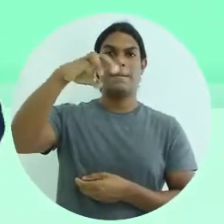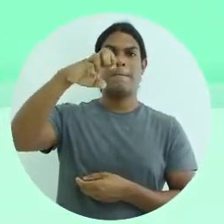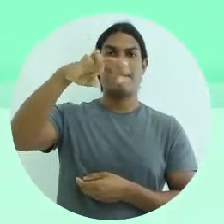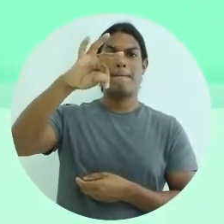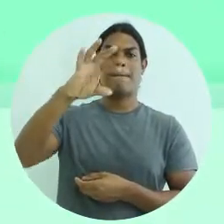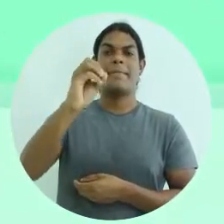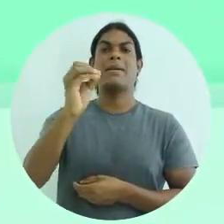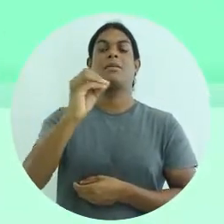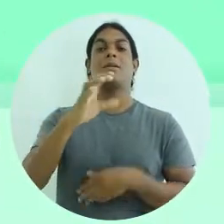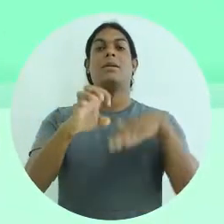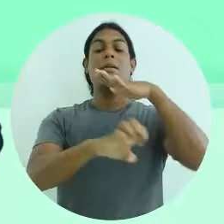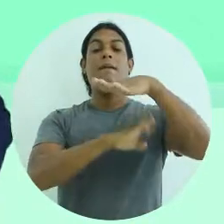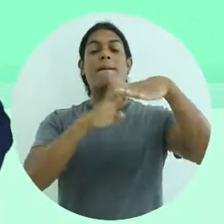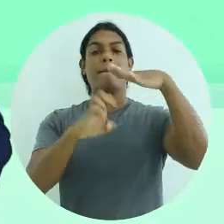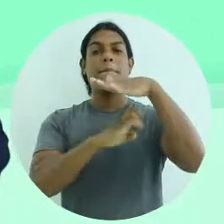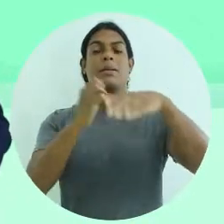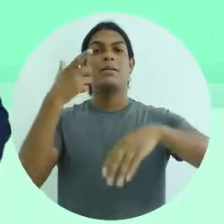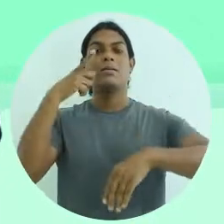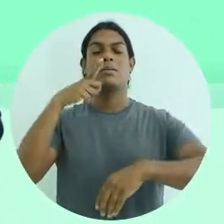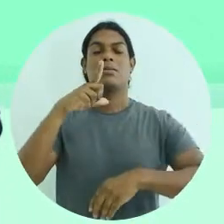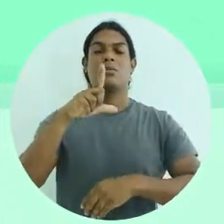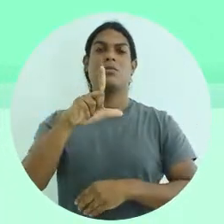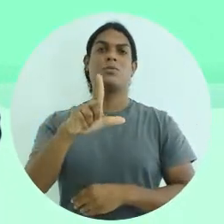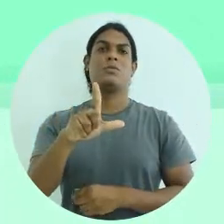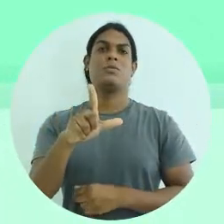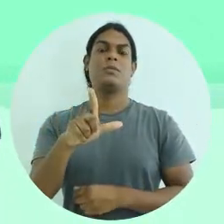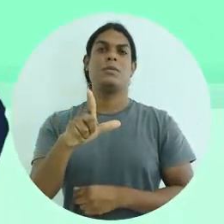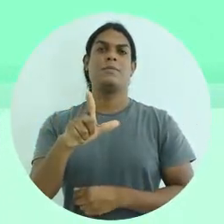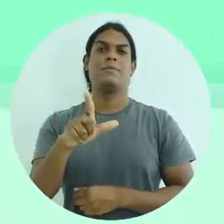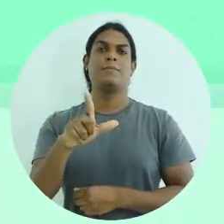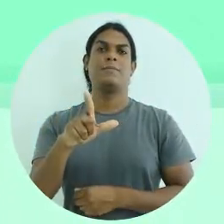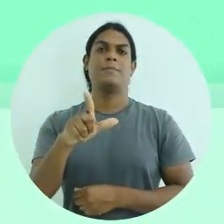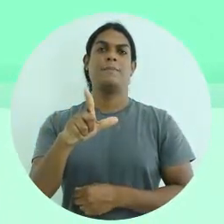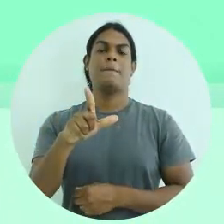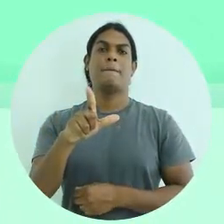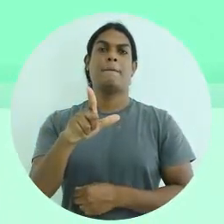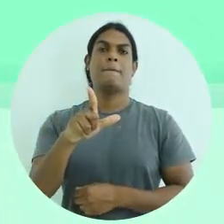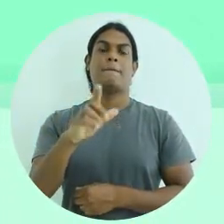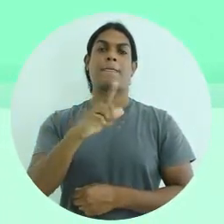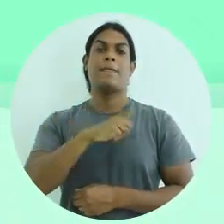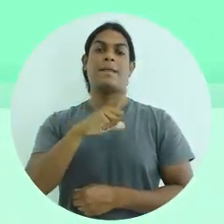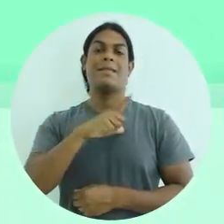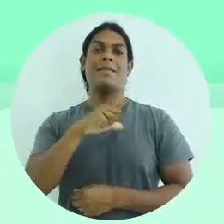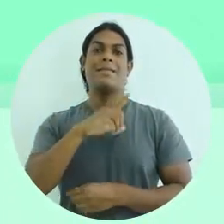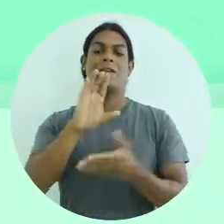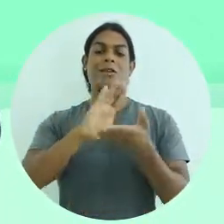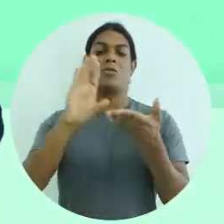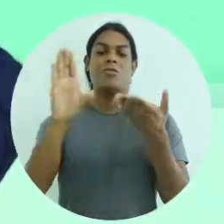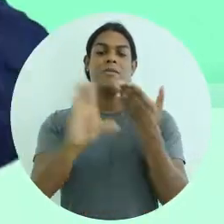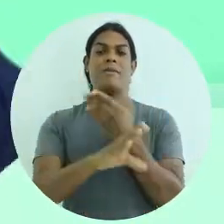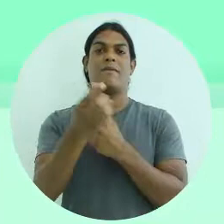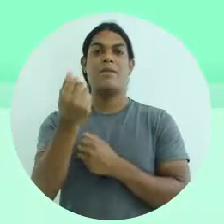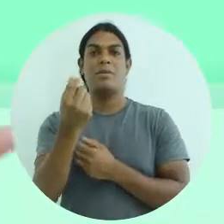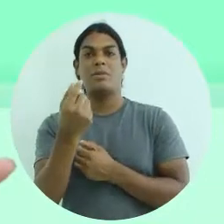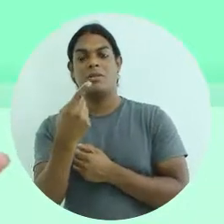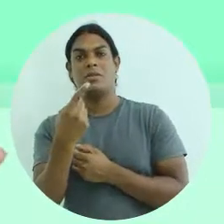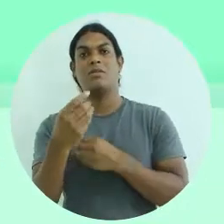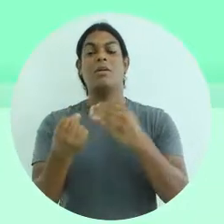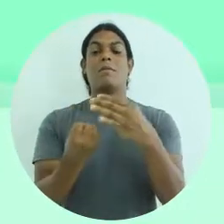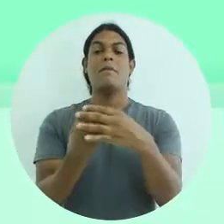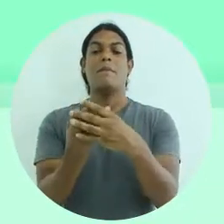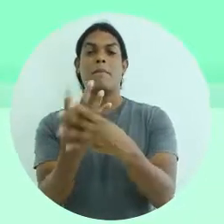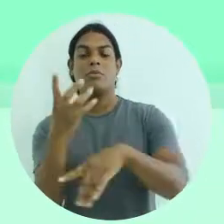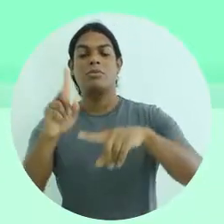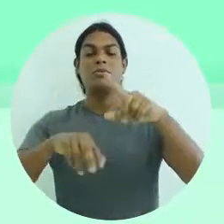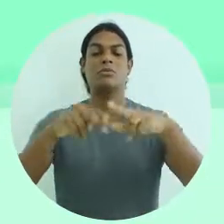empresas, tanto de micro, médio e grande porte do Brasil, consegue buscar financiamentos tanto para produzir os